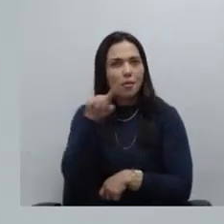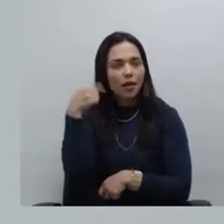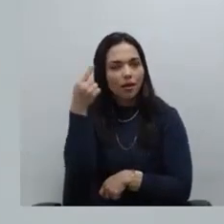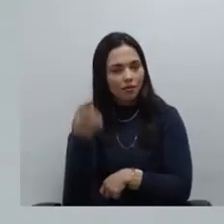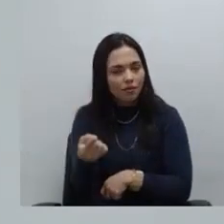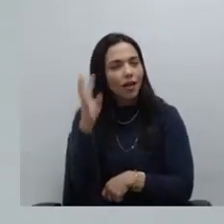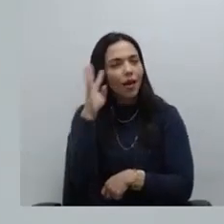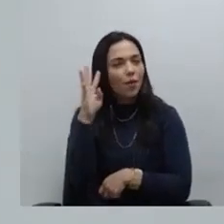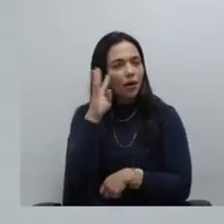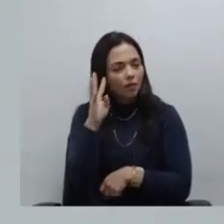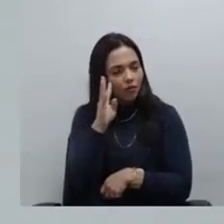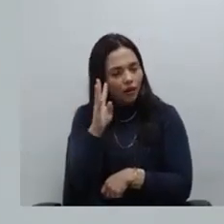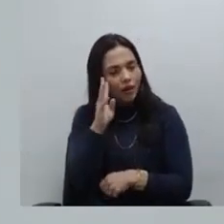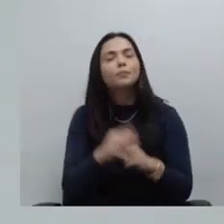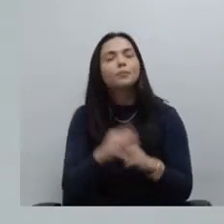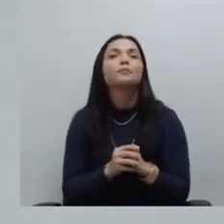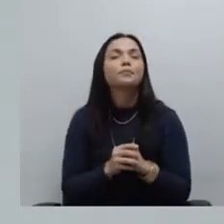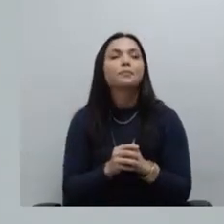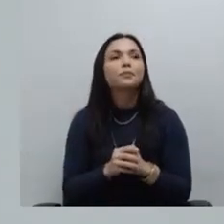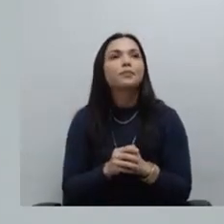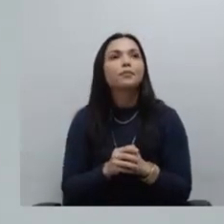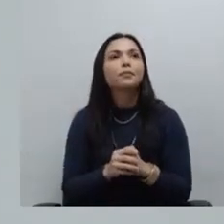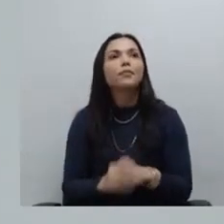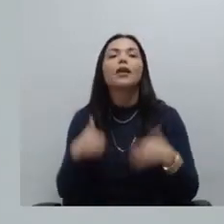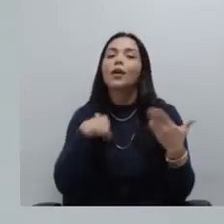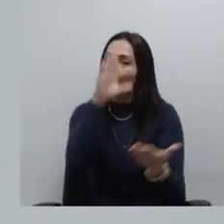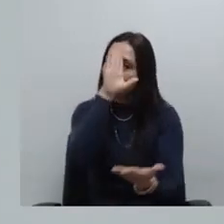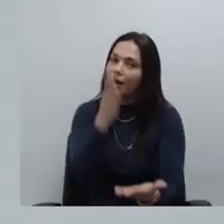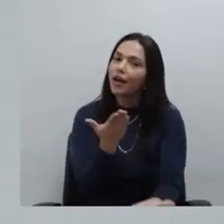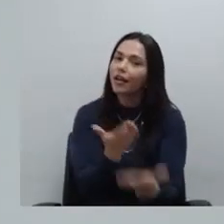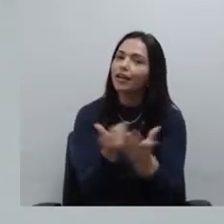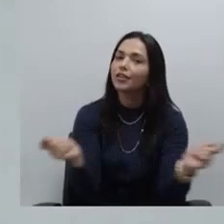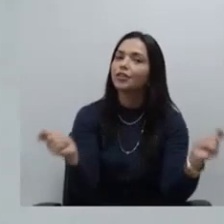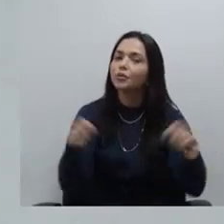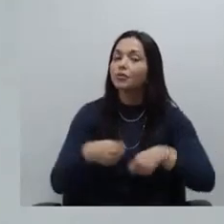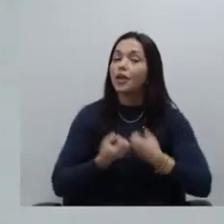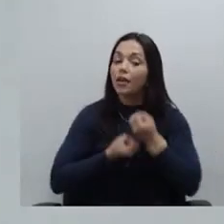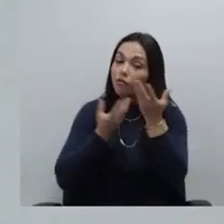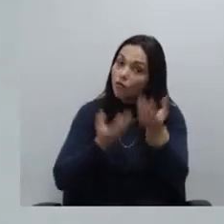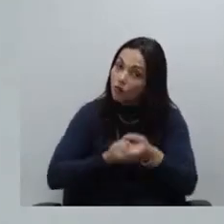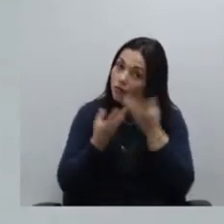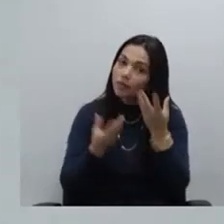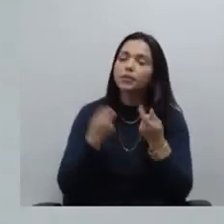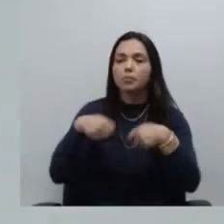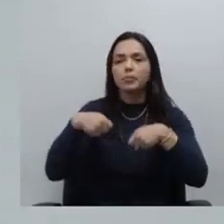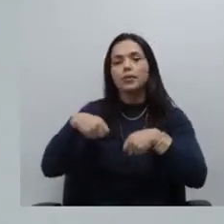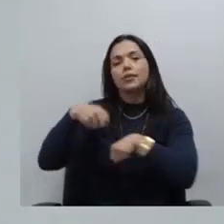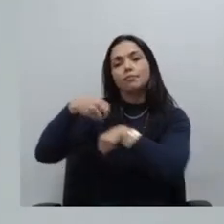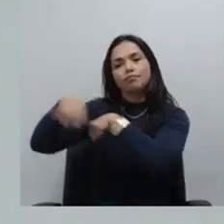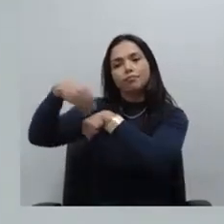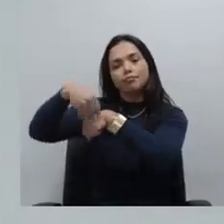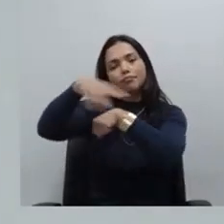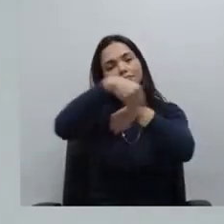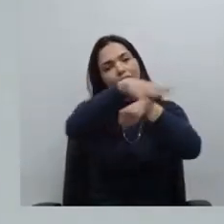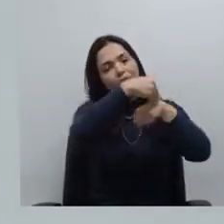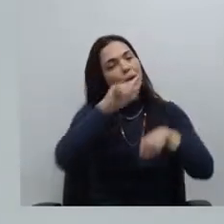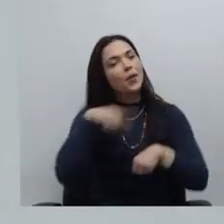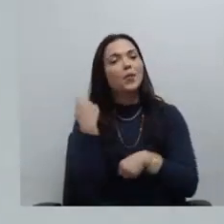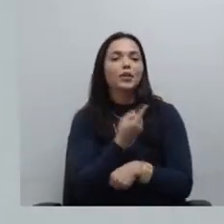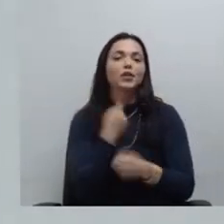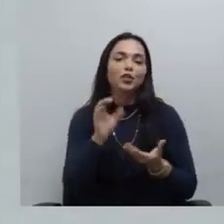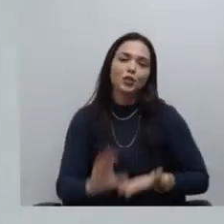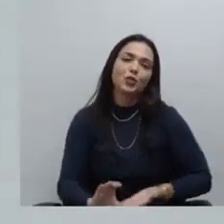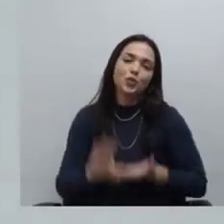na quarta-feira em que acredito que essas informações possam ser compartilhadas com os